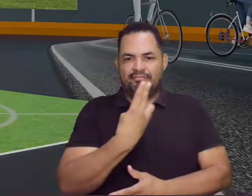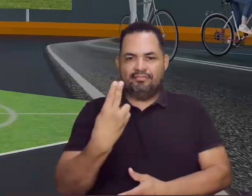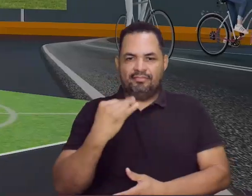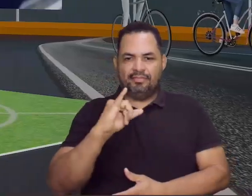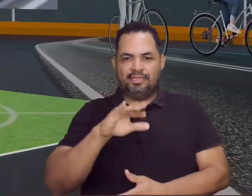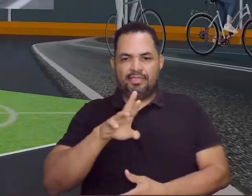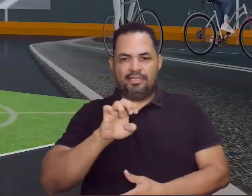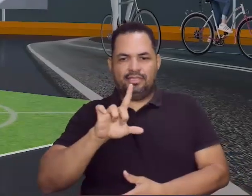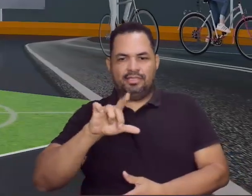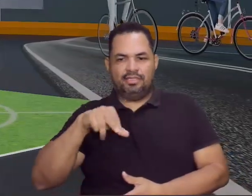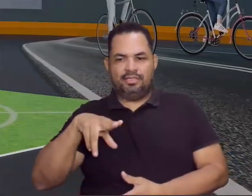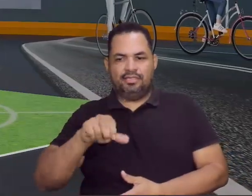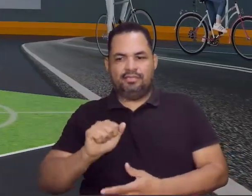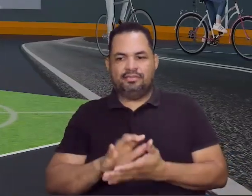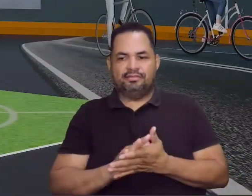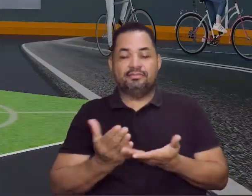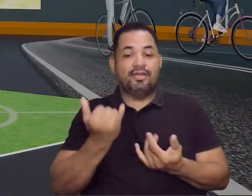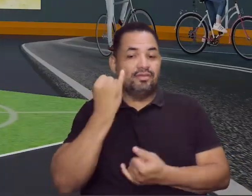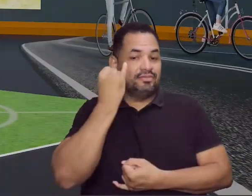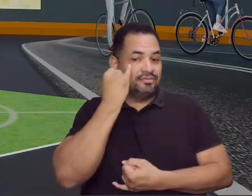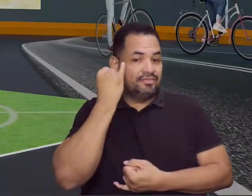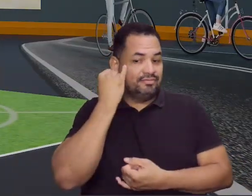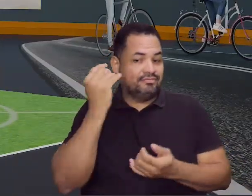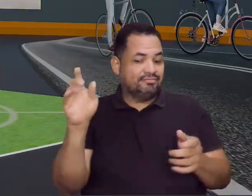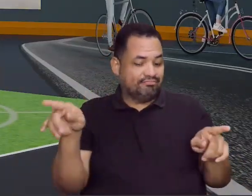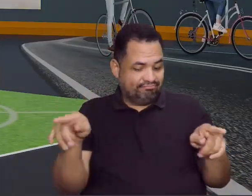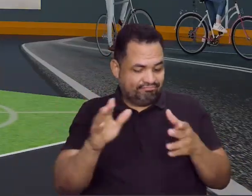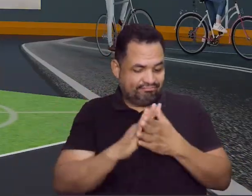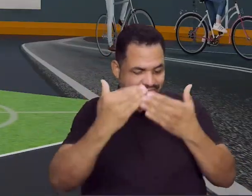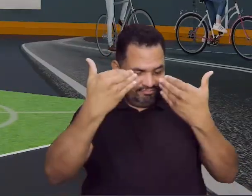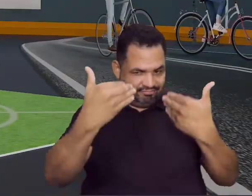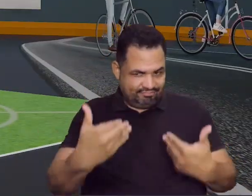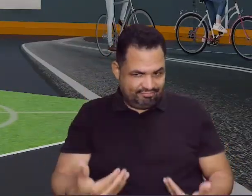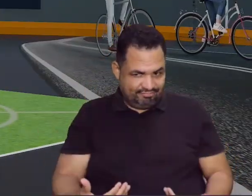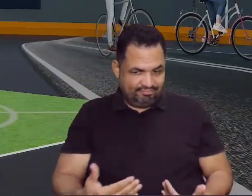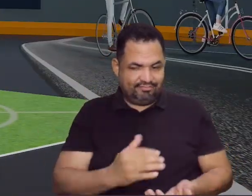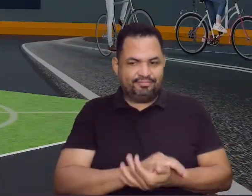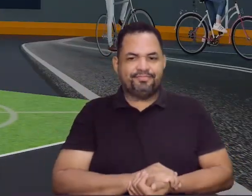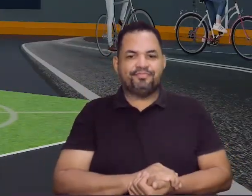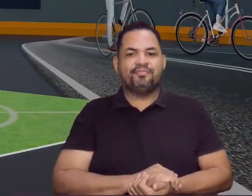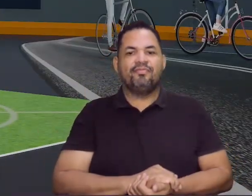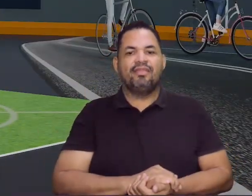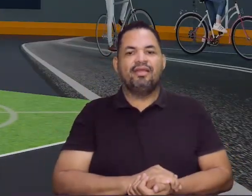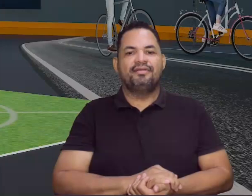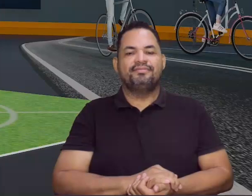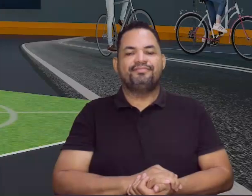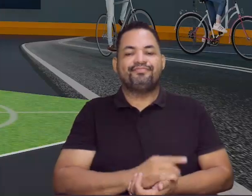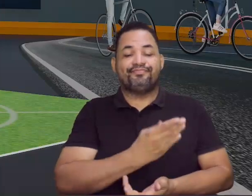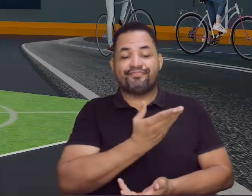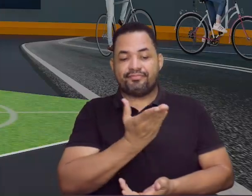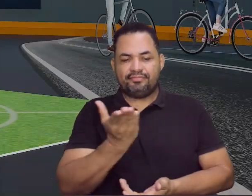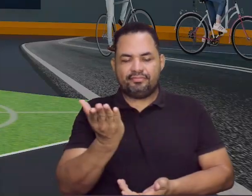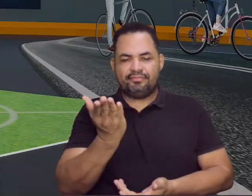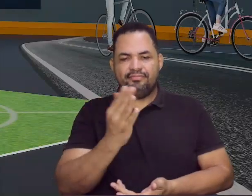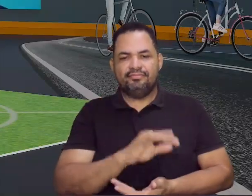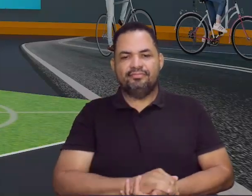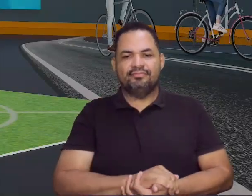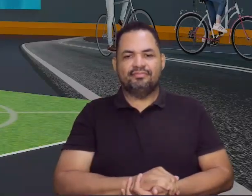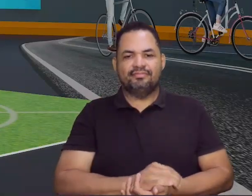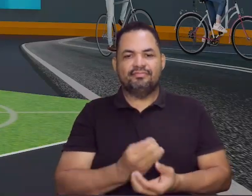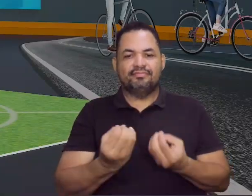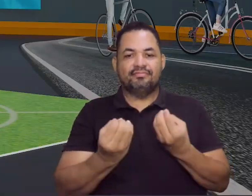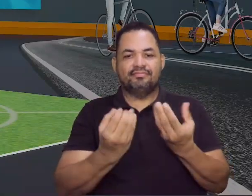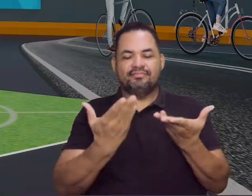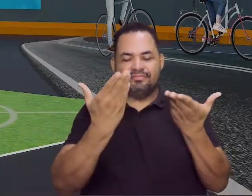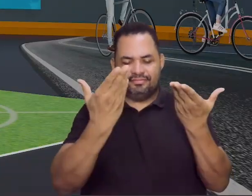Lene, nosso amigo aqui, Sâmio, está contribuindo aqui conosco nas aulas. E você, caríssimo estudante, como é que